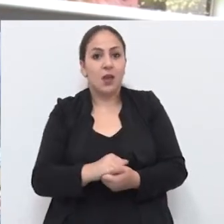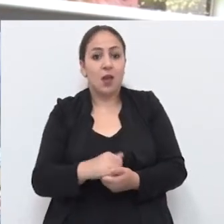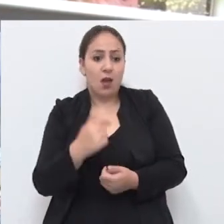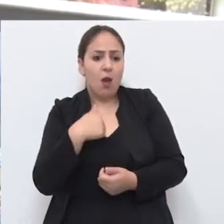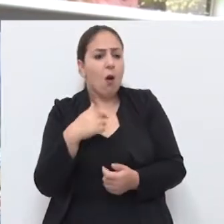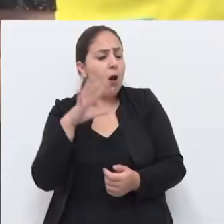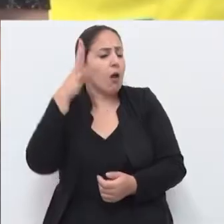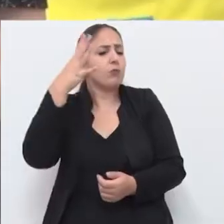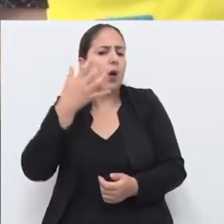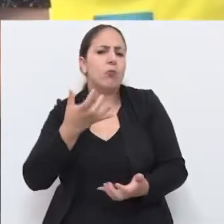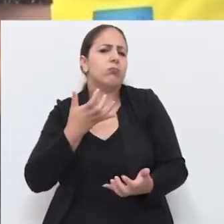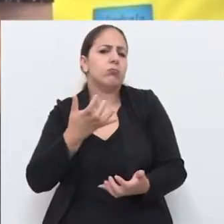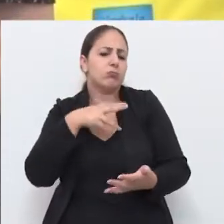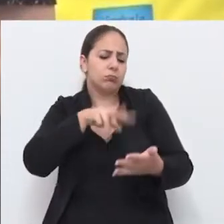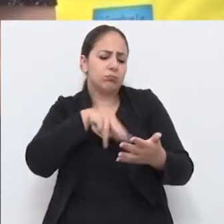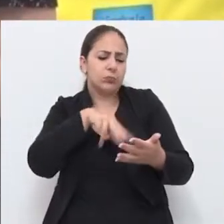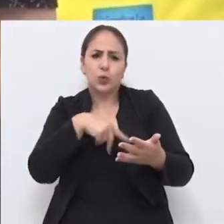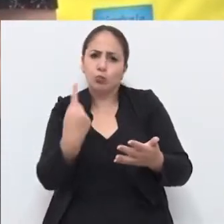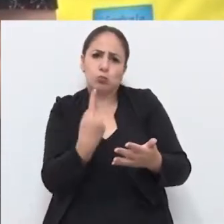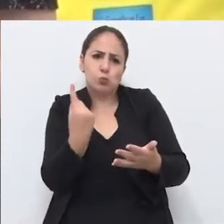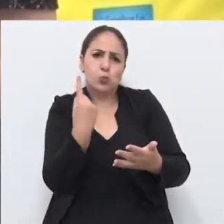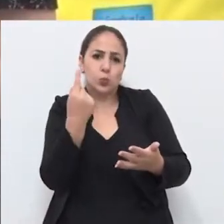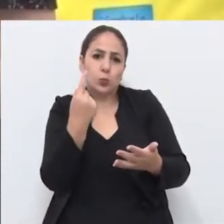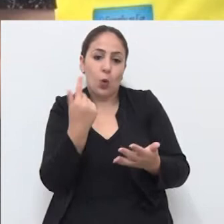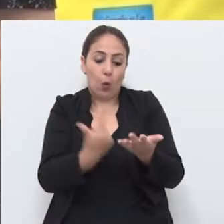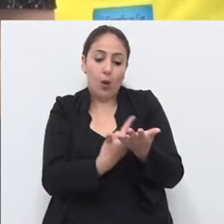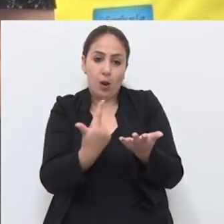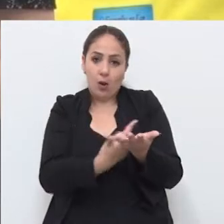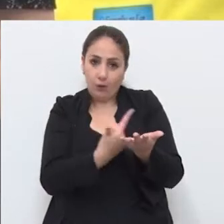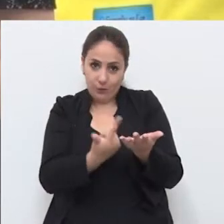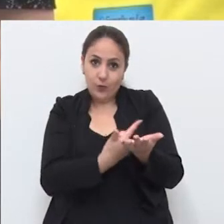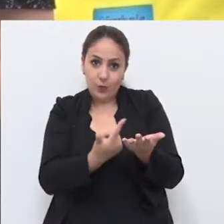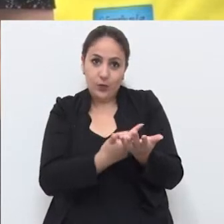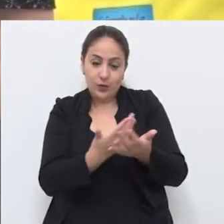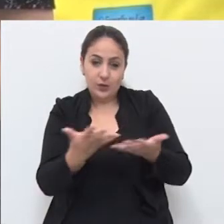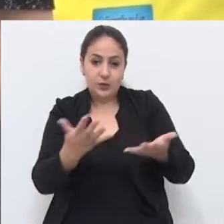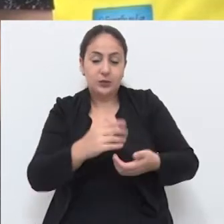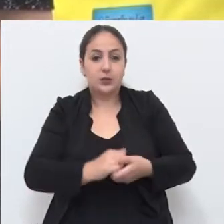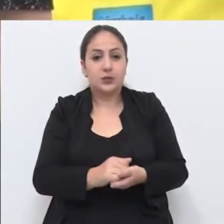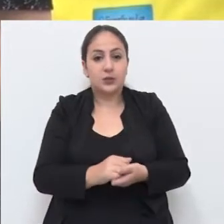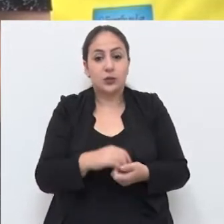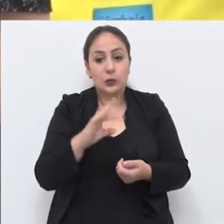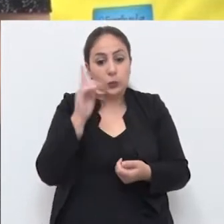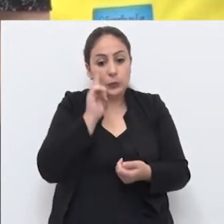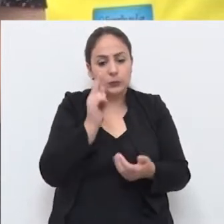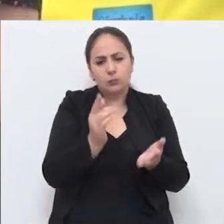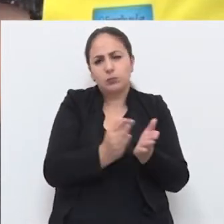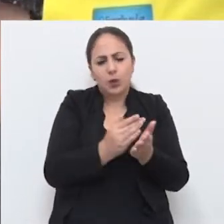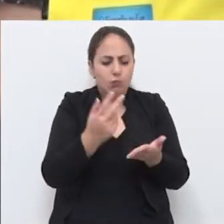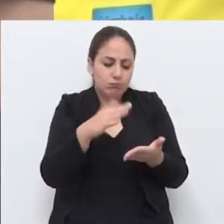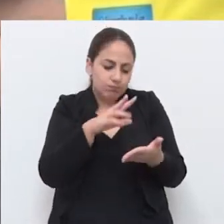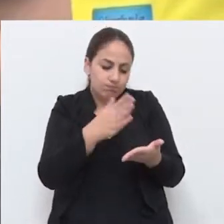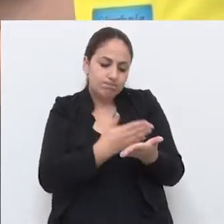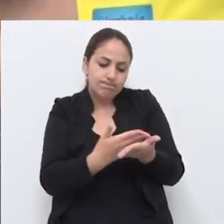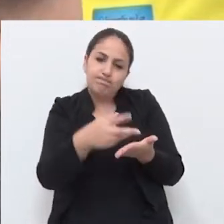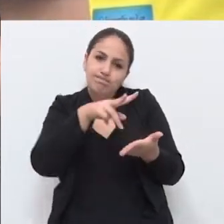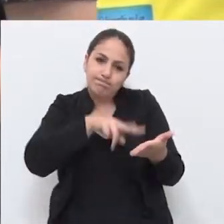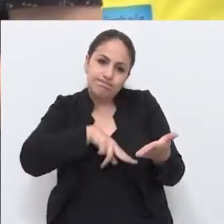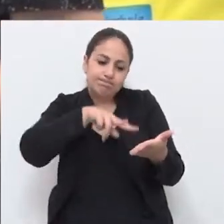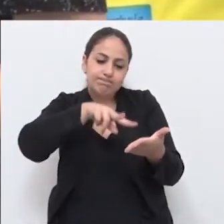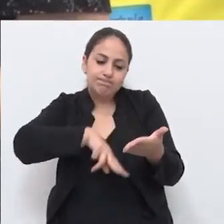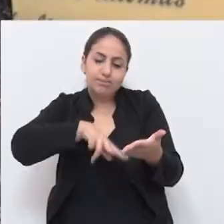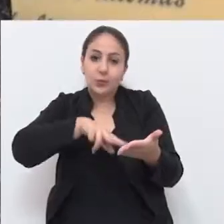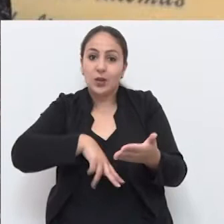ano, e eu resolvi que eu queria ler eu mesma, um livro maior que eu não tinha pegado ainda, para ler só os mais curtos. E eu fui lá e